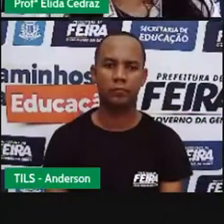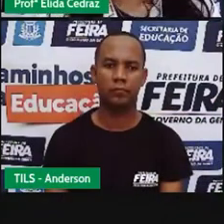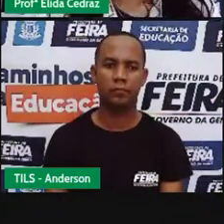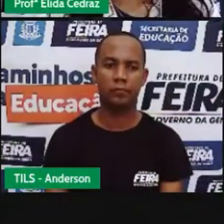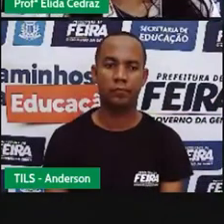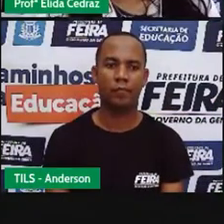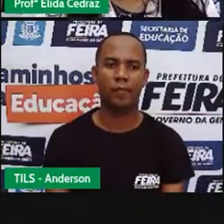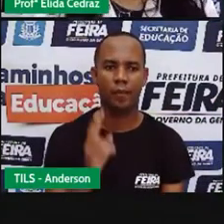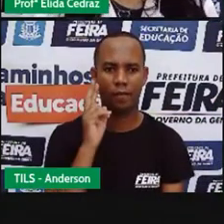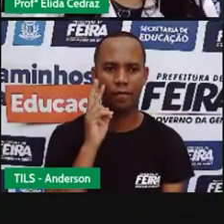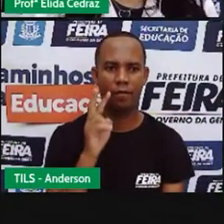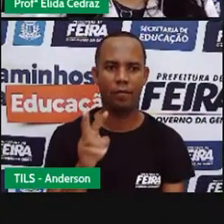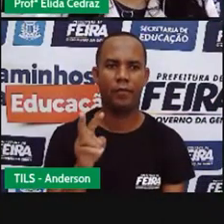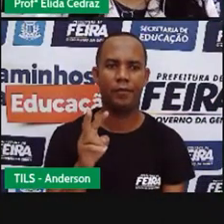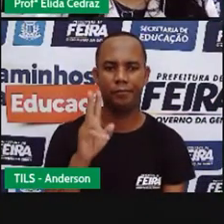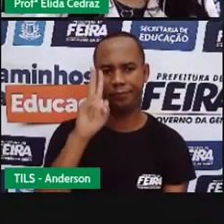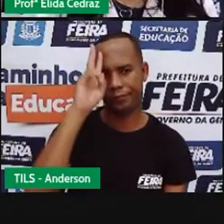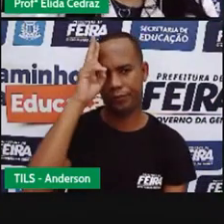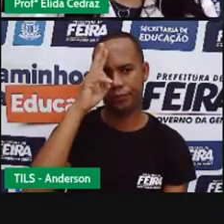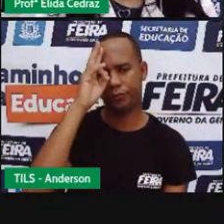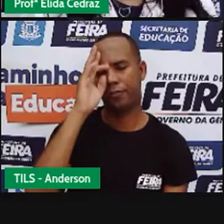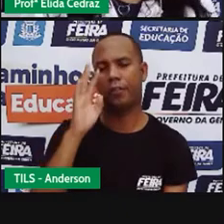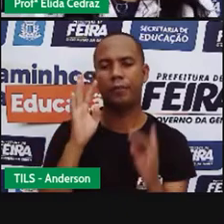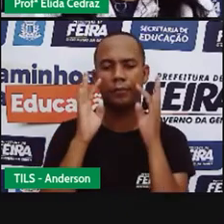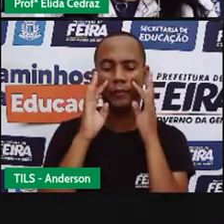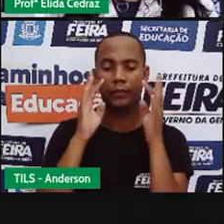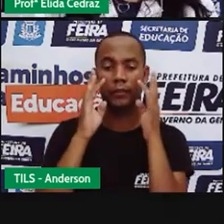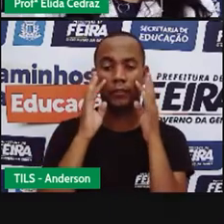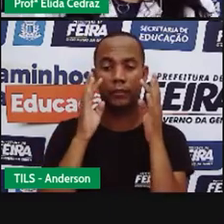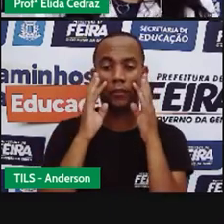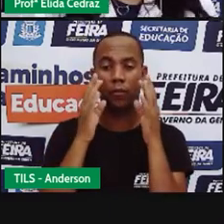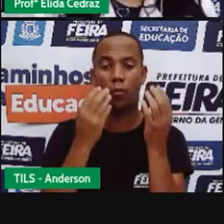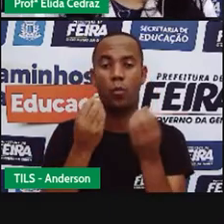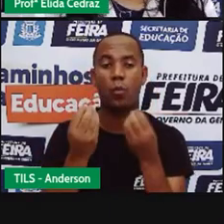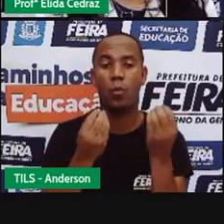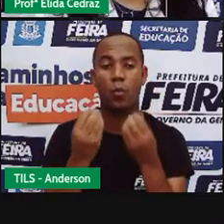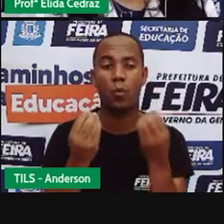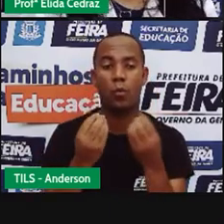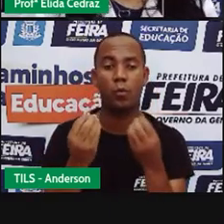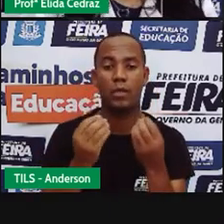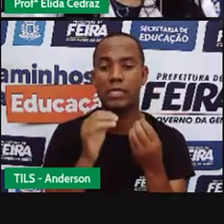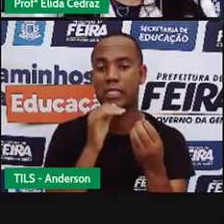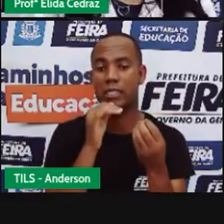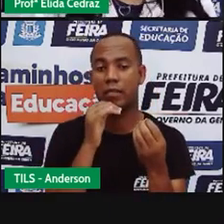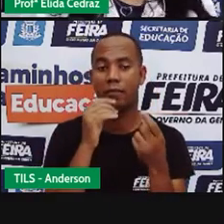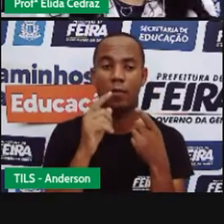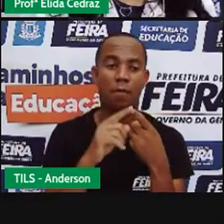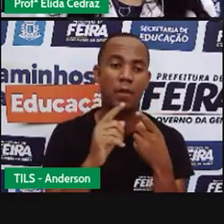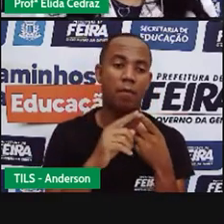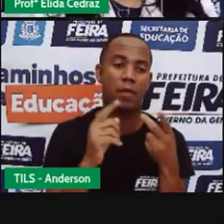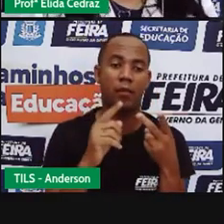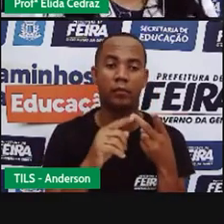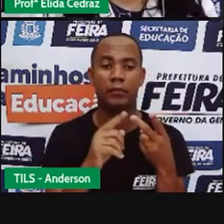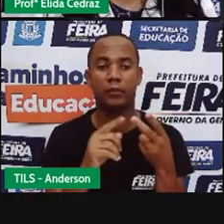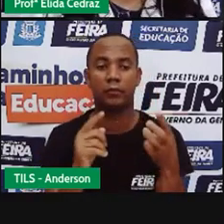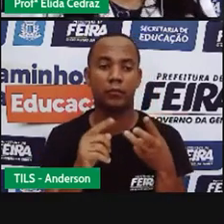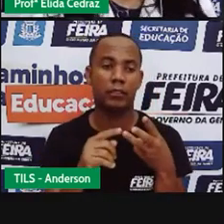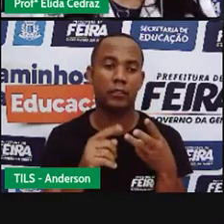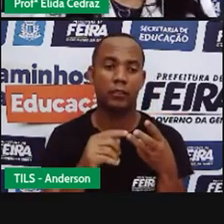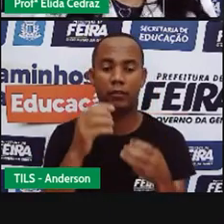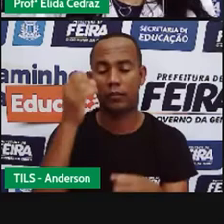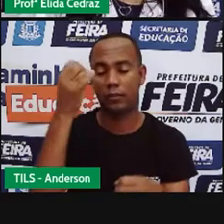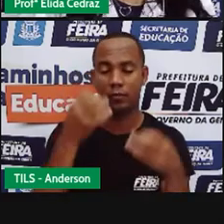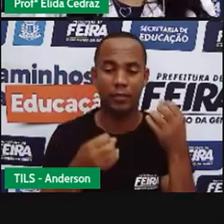E aí, turma, vocês acharam a atenção nos detalhes? Então, é sobre esses